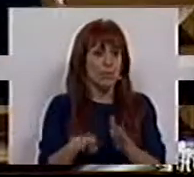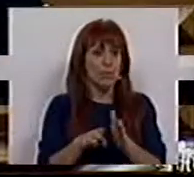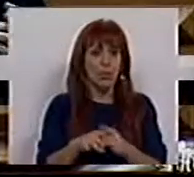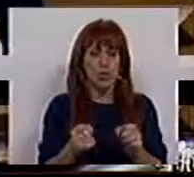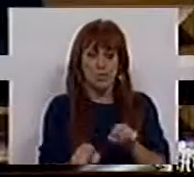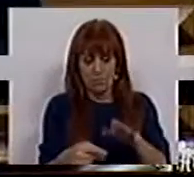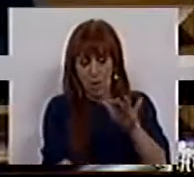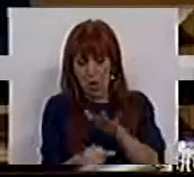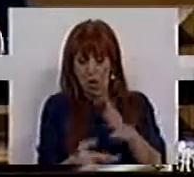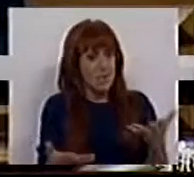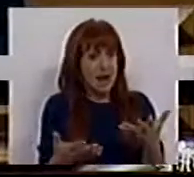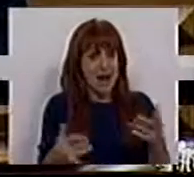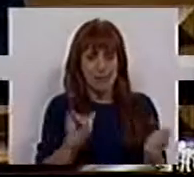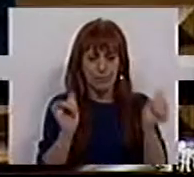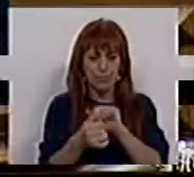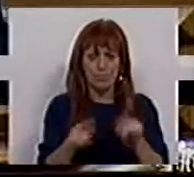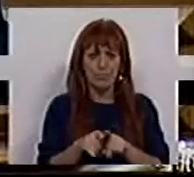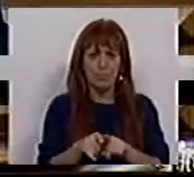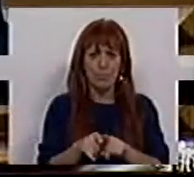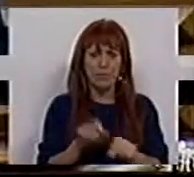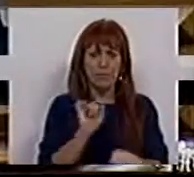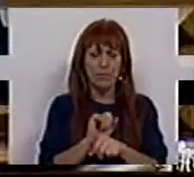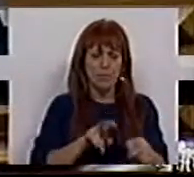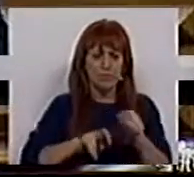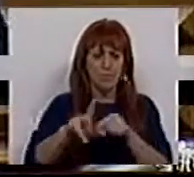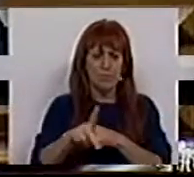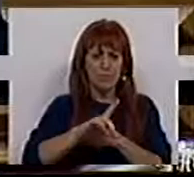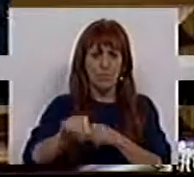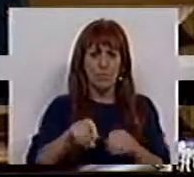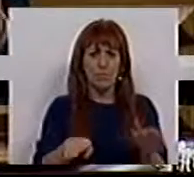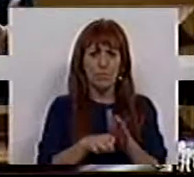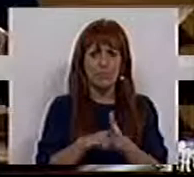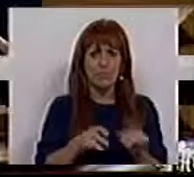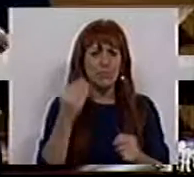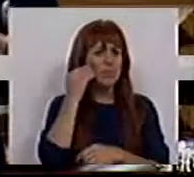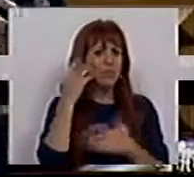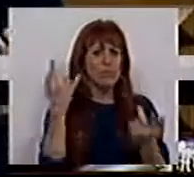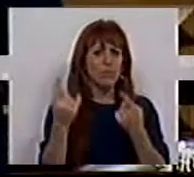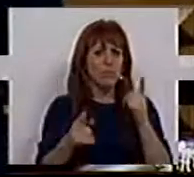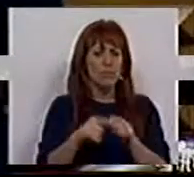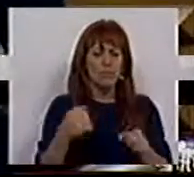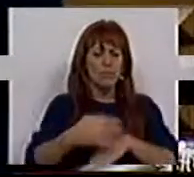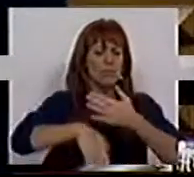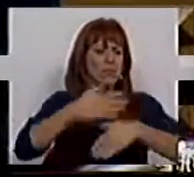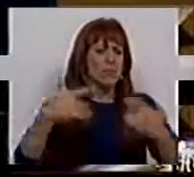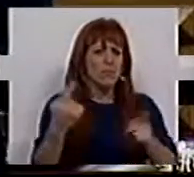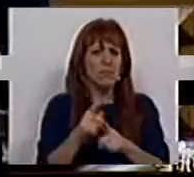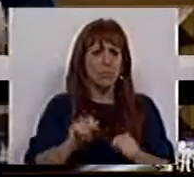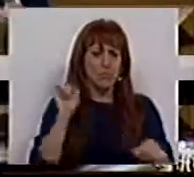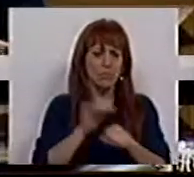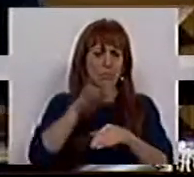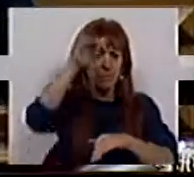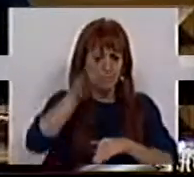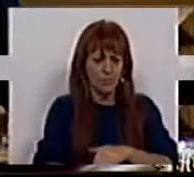portos estão assurados e isso mudar até as correntes à entrada e à saída dos portos, a forma como há uma dinâmica das